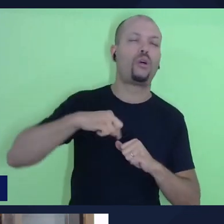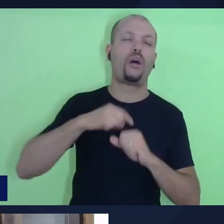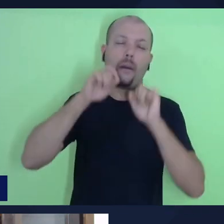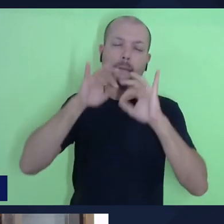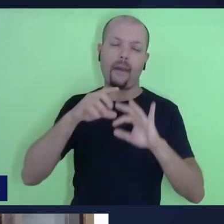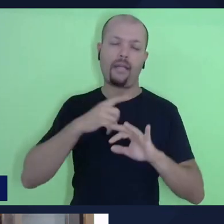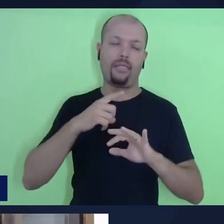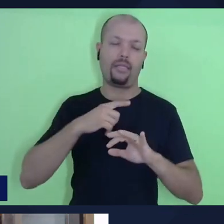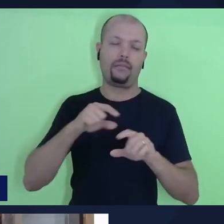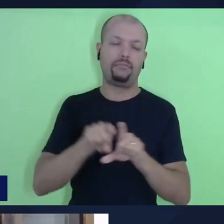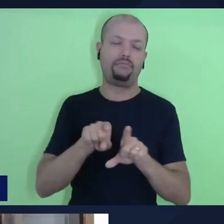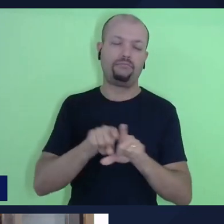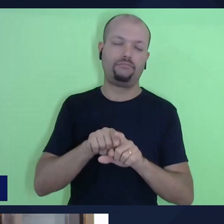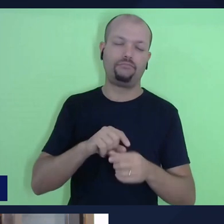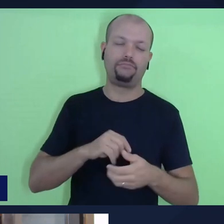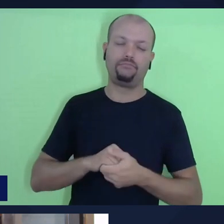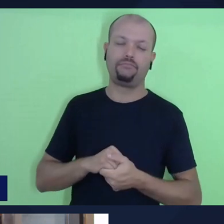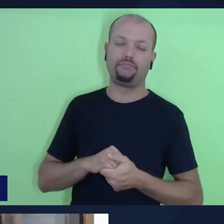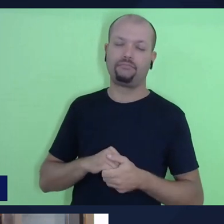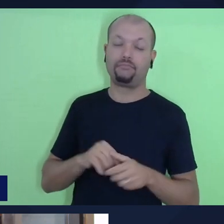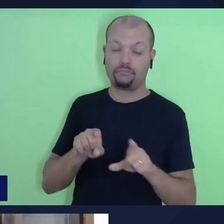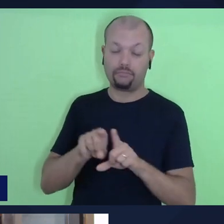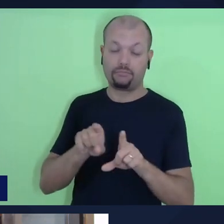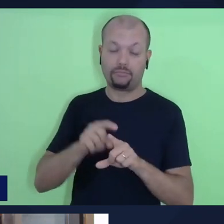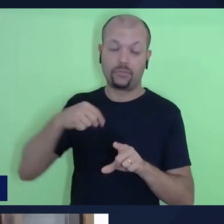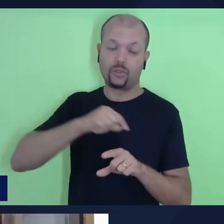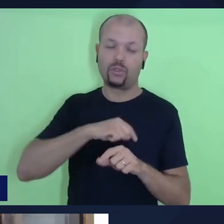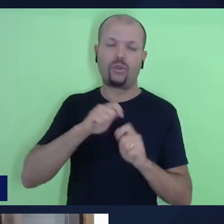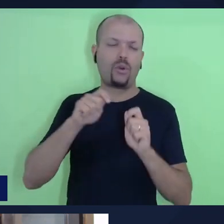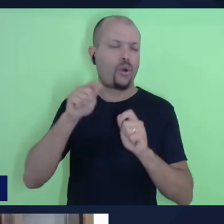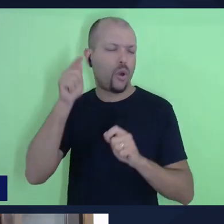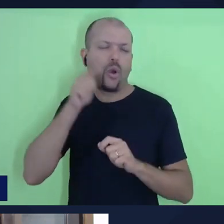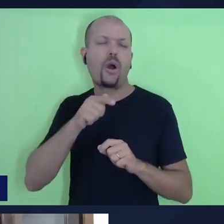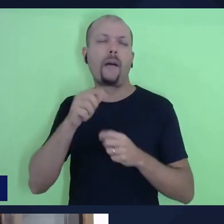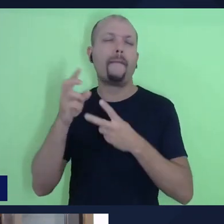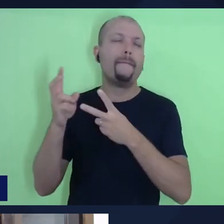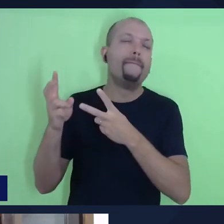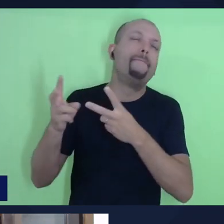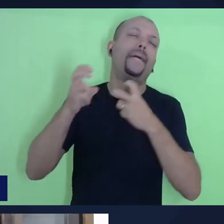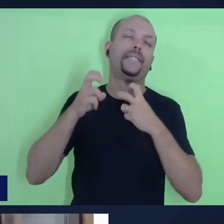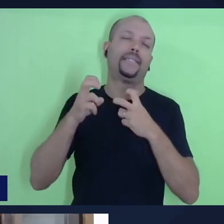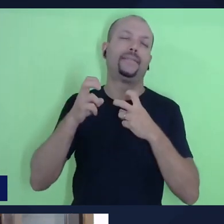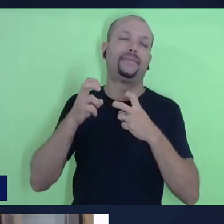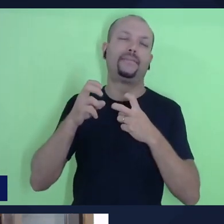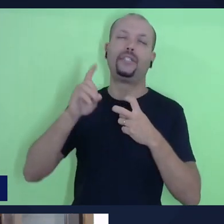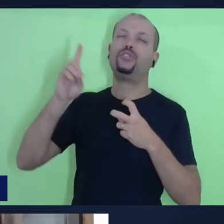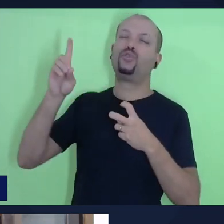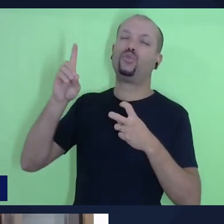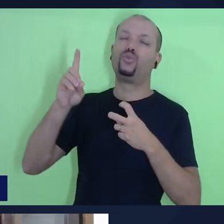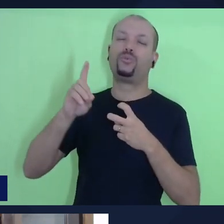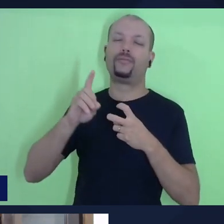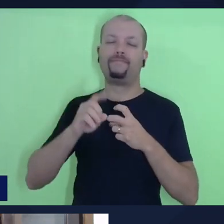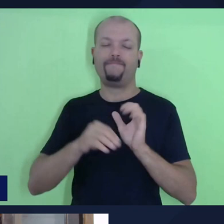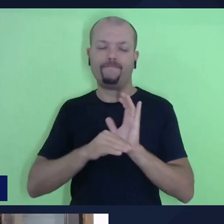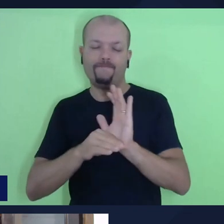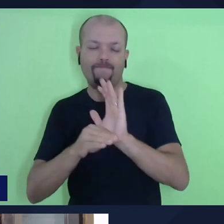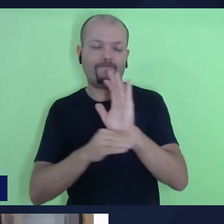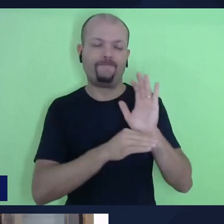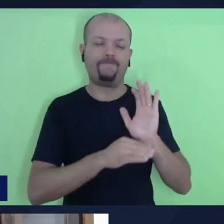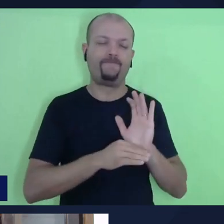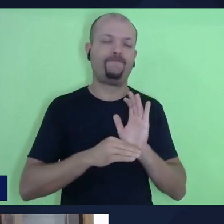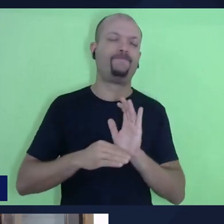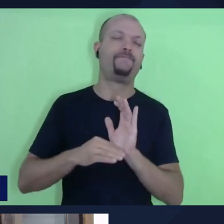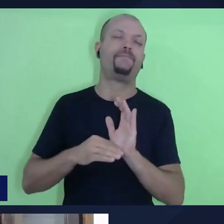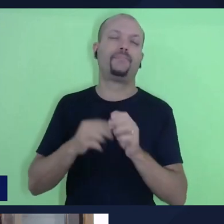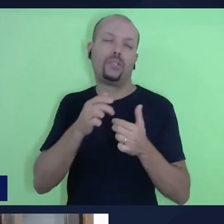de maneira significativa possamos ver o qual disposto o senhor tá para atender as cidades humanas